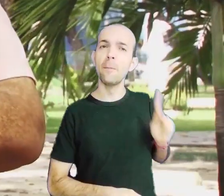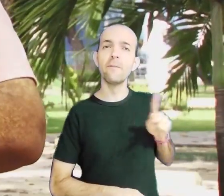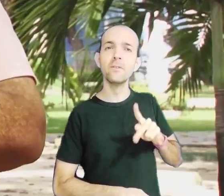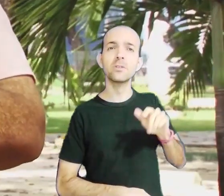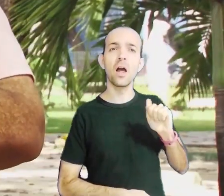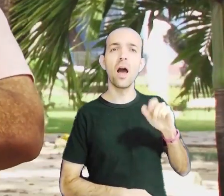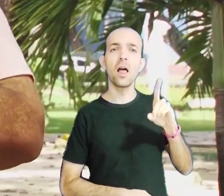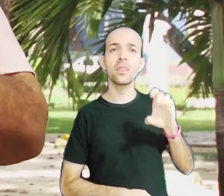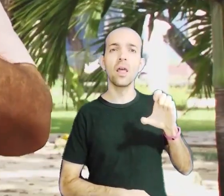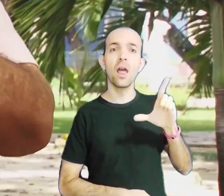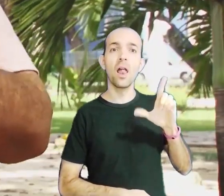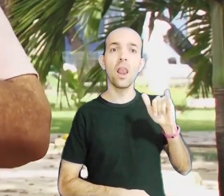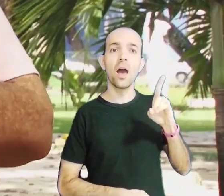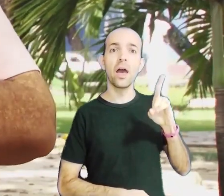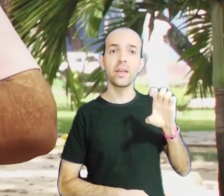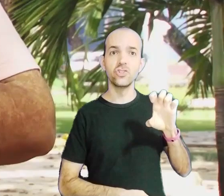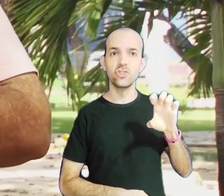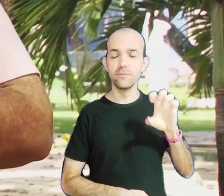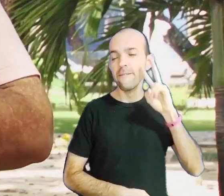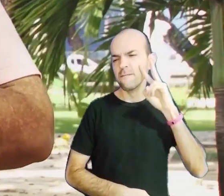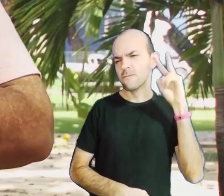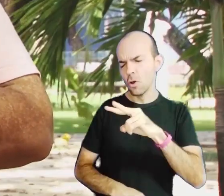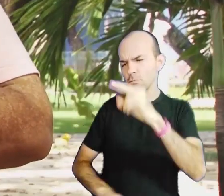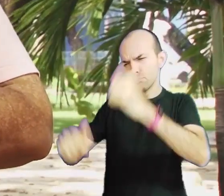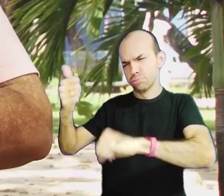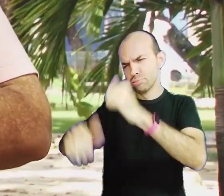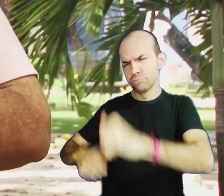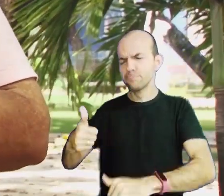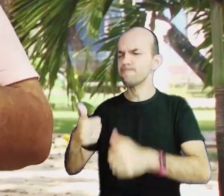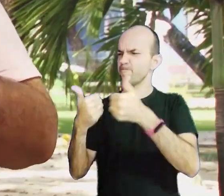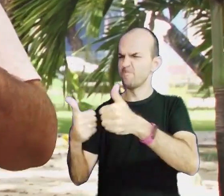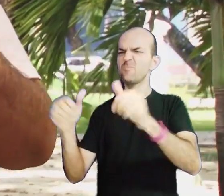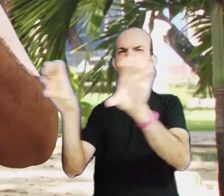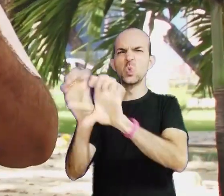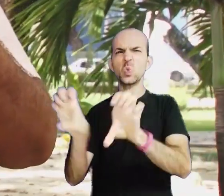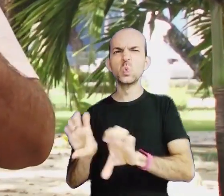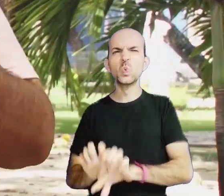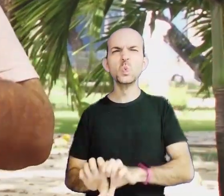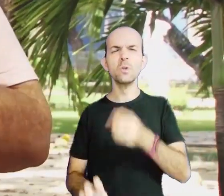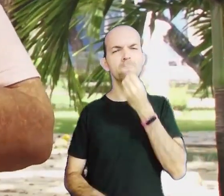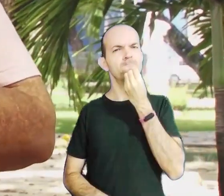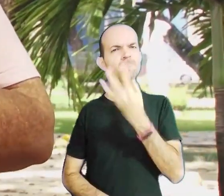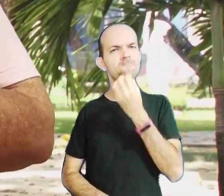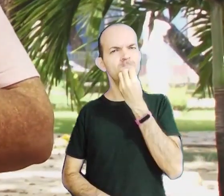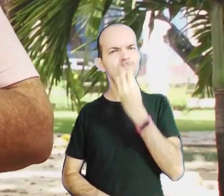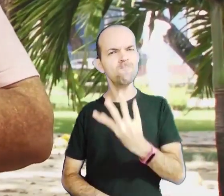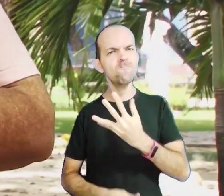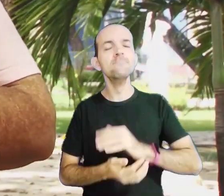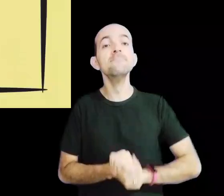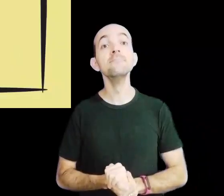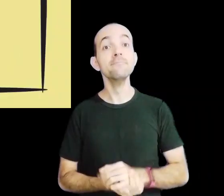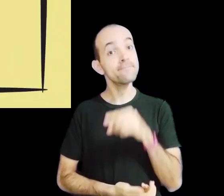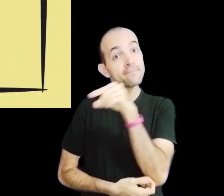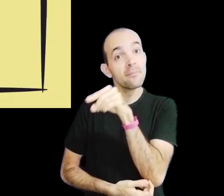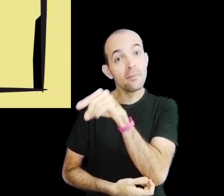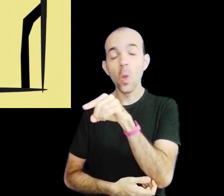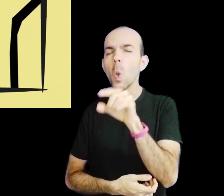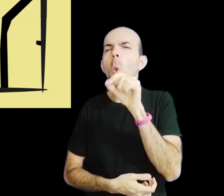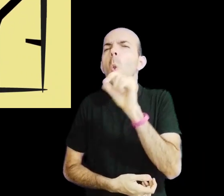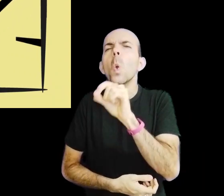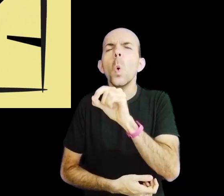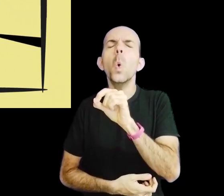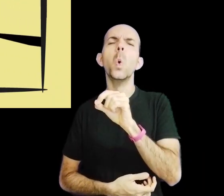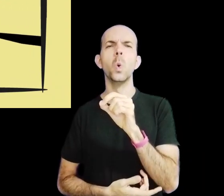Adelaide buscou ali resultado e o grande memorial ficou bem estruturado. O memorial